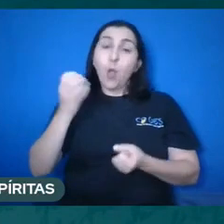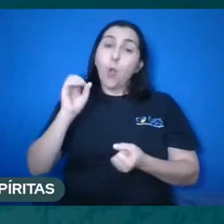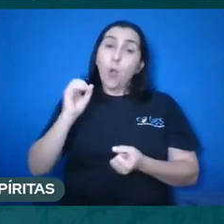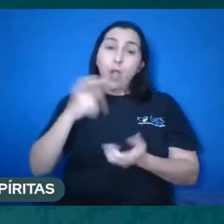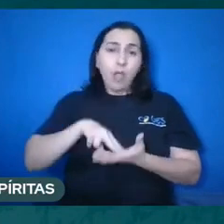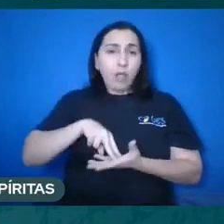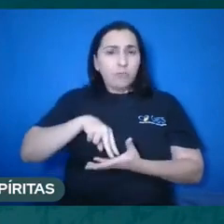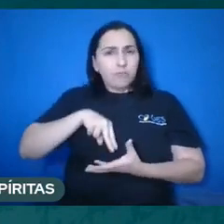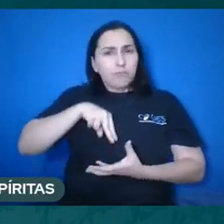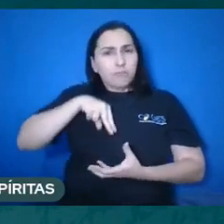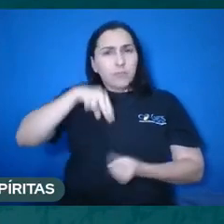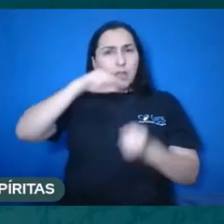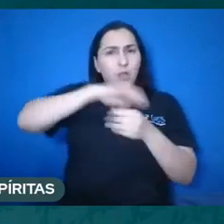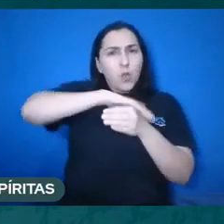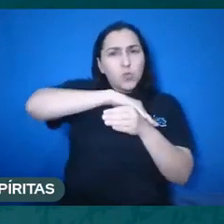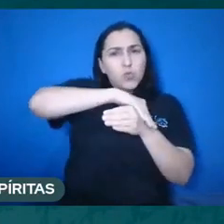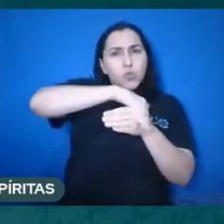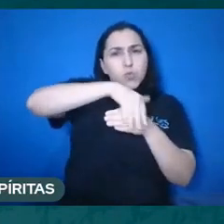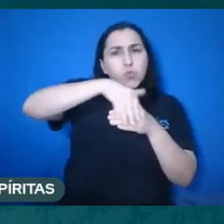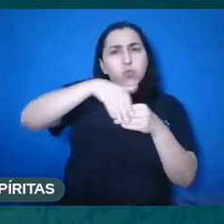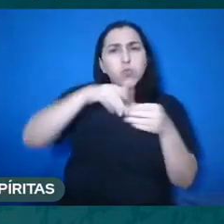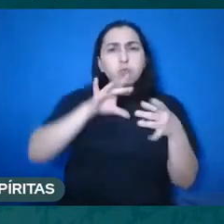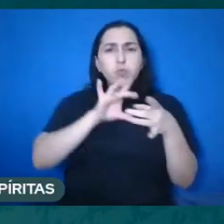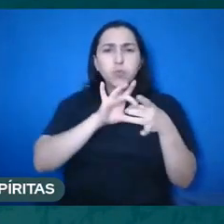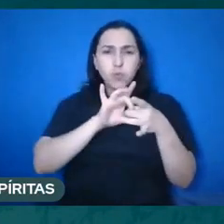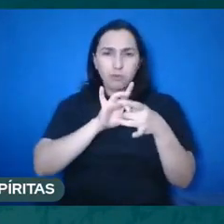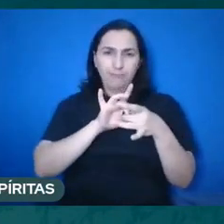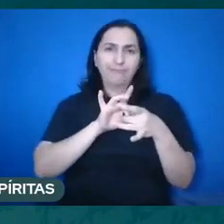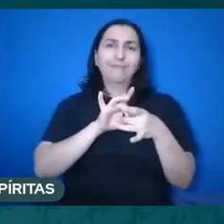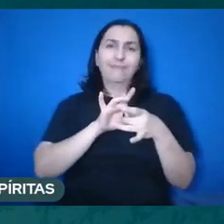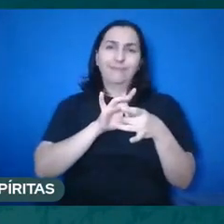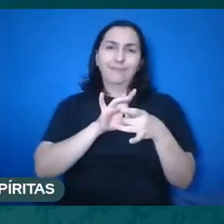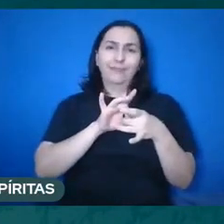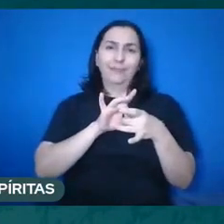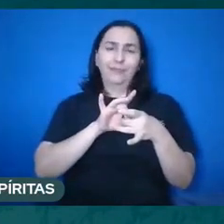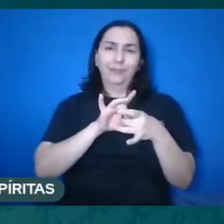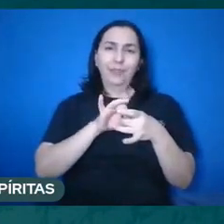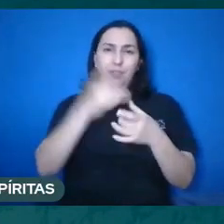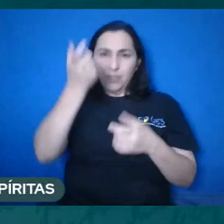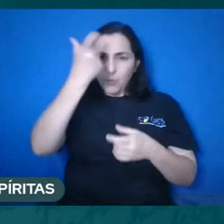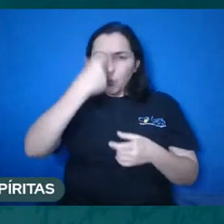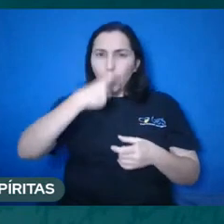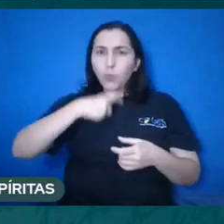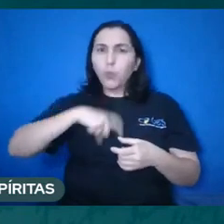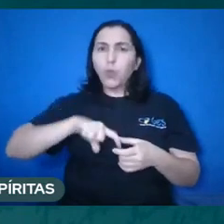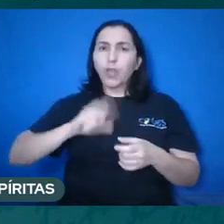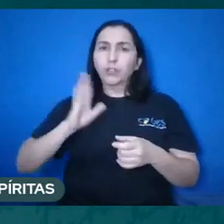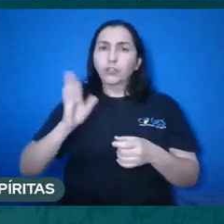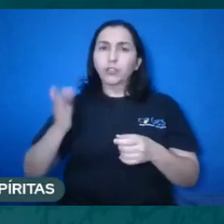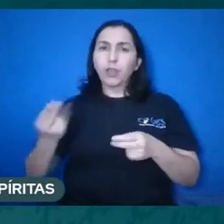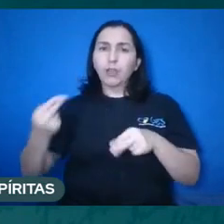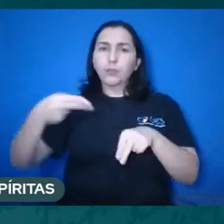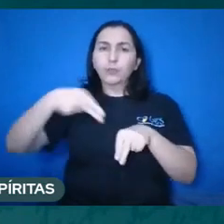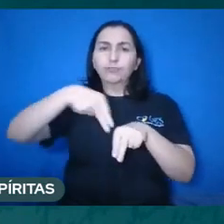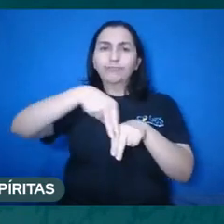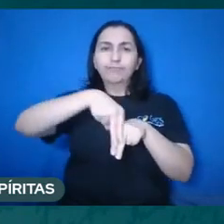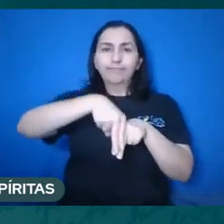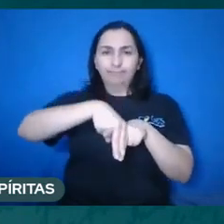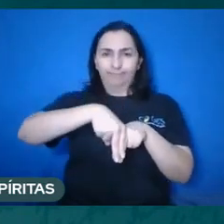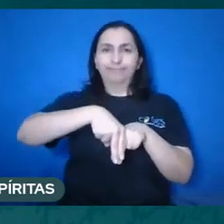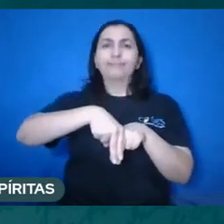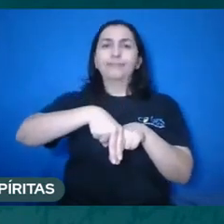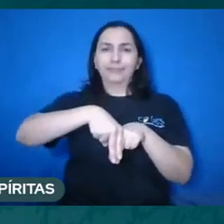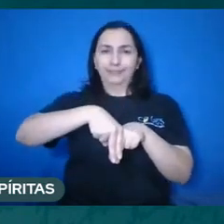e ela pode ser entendida como um ser pré-existente, sobrevivente